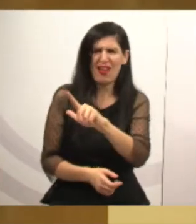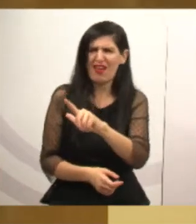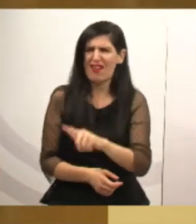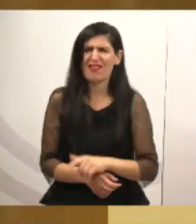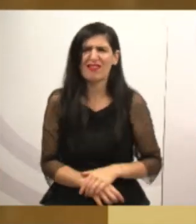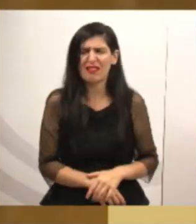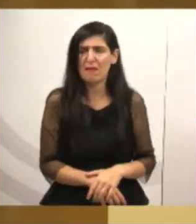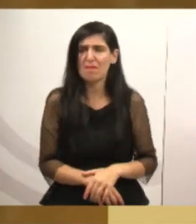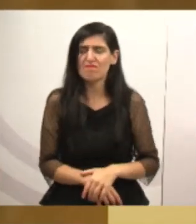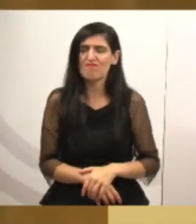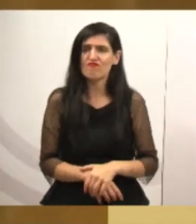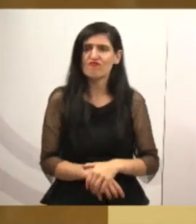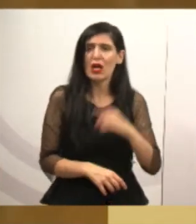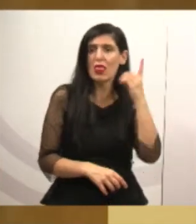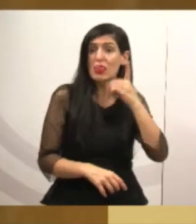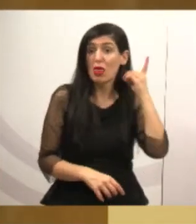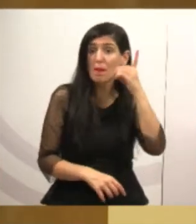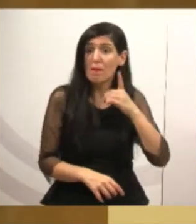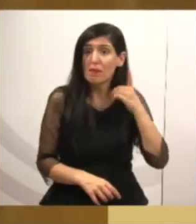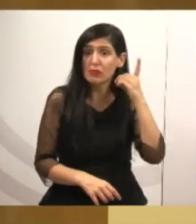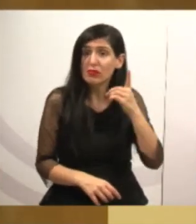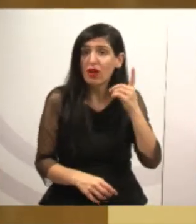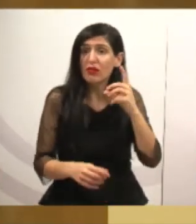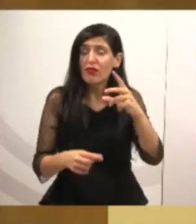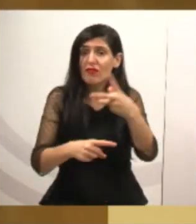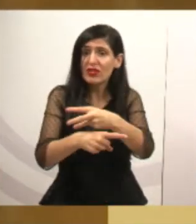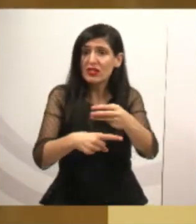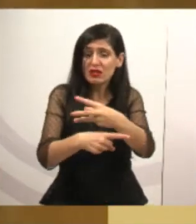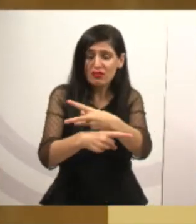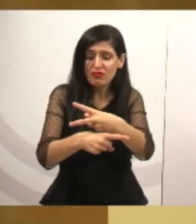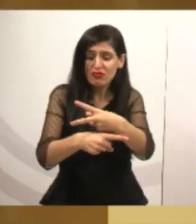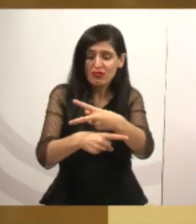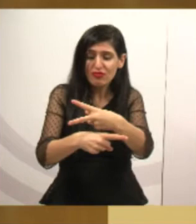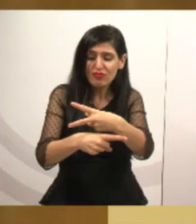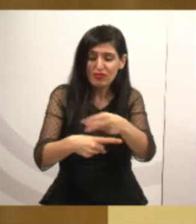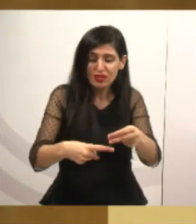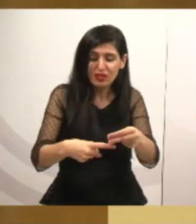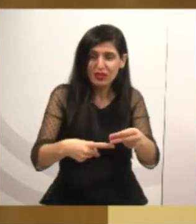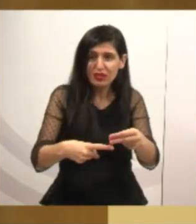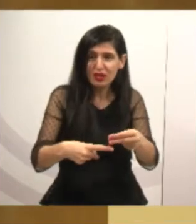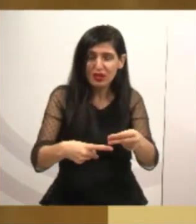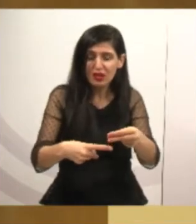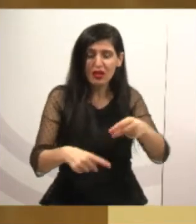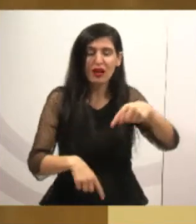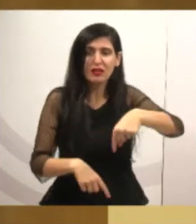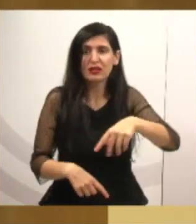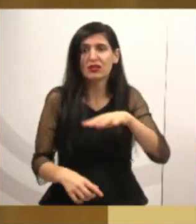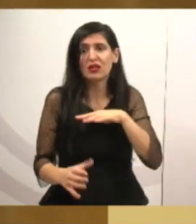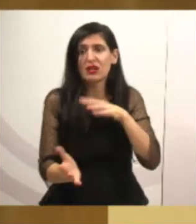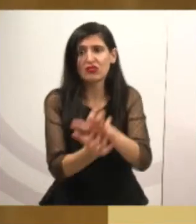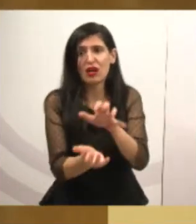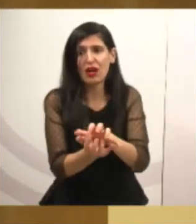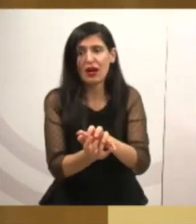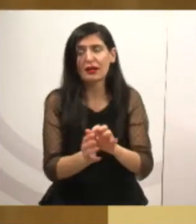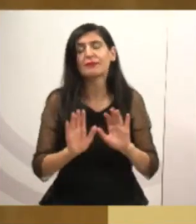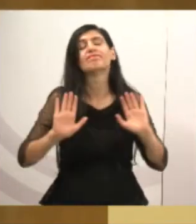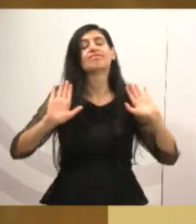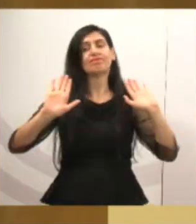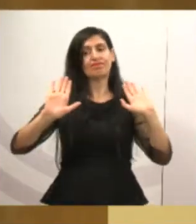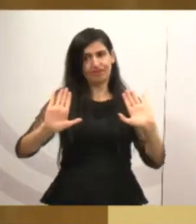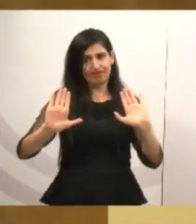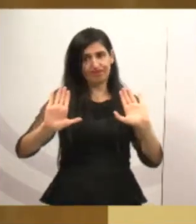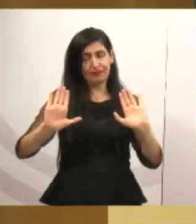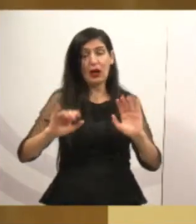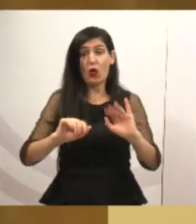fala aqui, que eu acho que, primeiramente, você tem que apresentar um trabalho, eu acho que você tem que subir as escadas